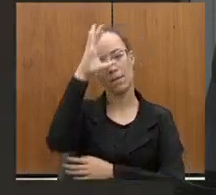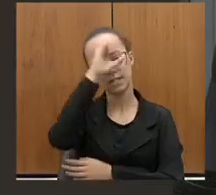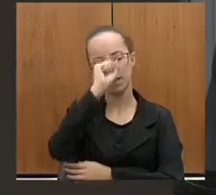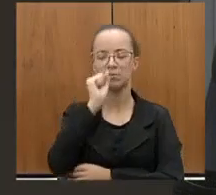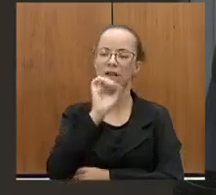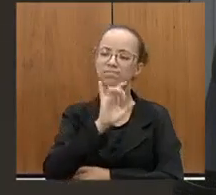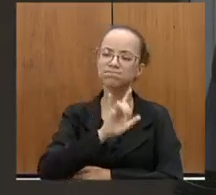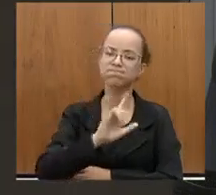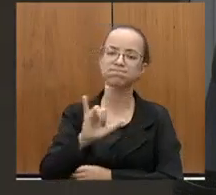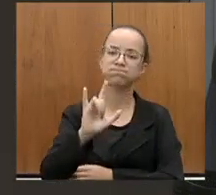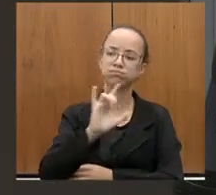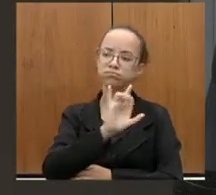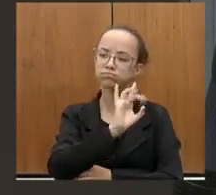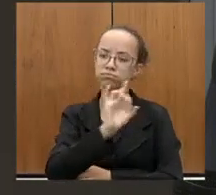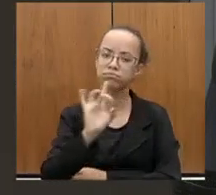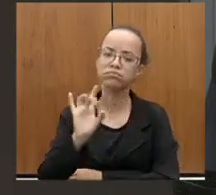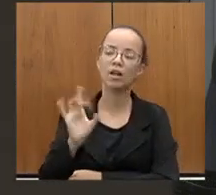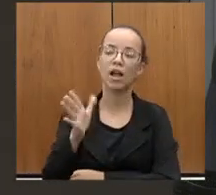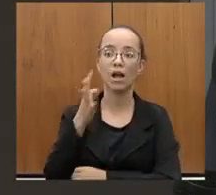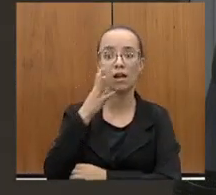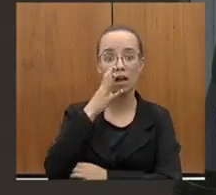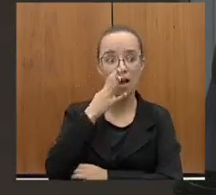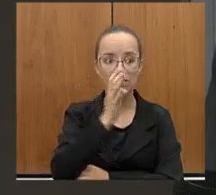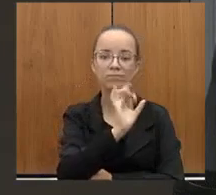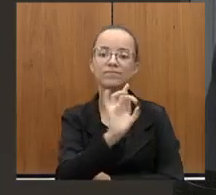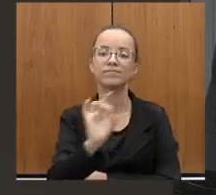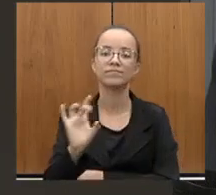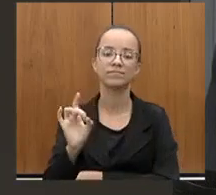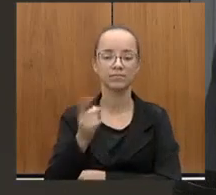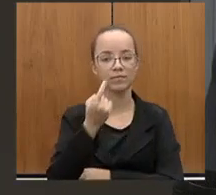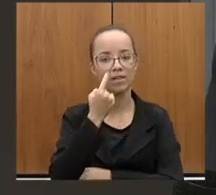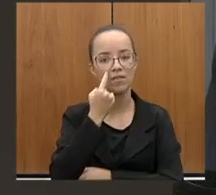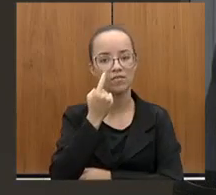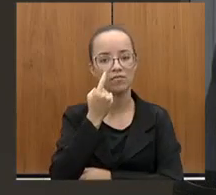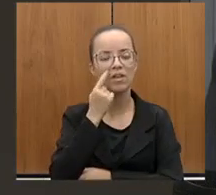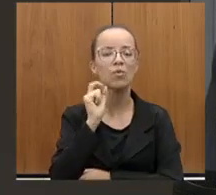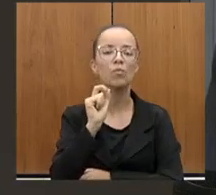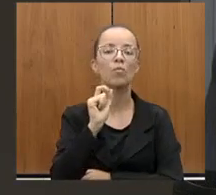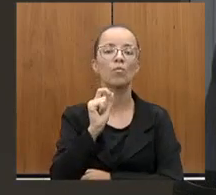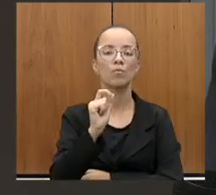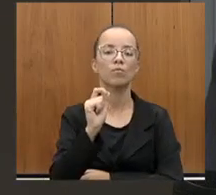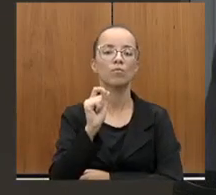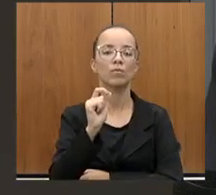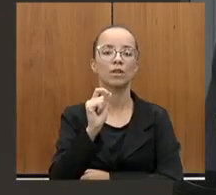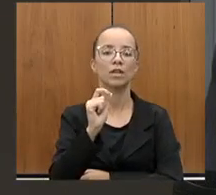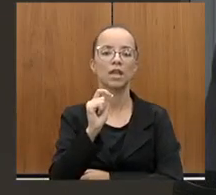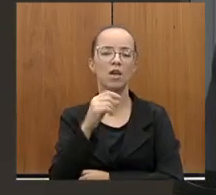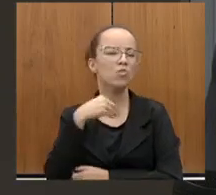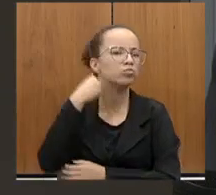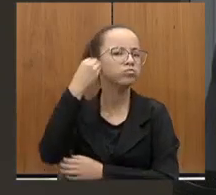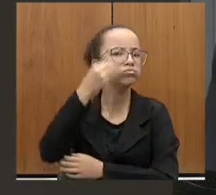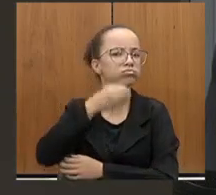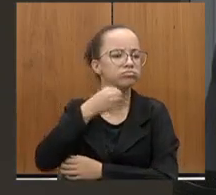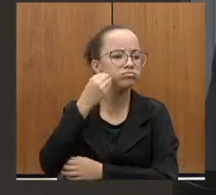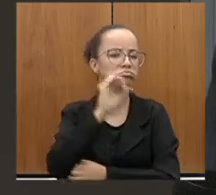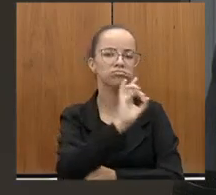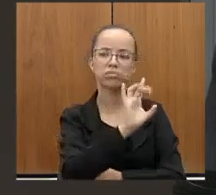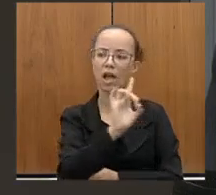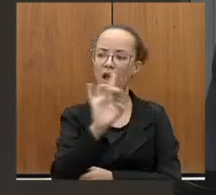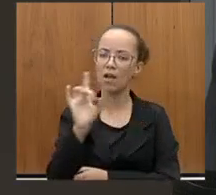vocês, admirar vocês, e ver aí o alto gabarito que vocês têm